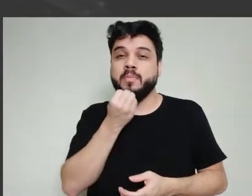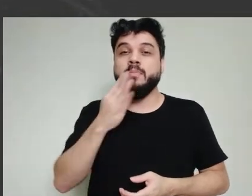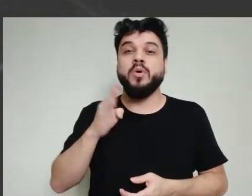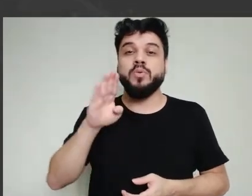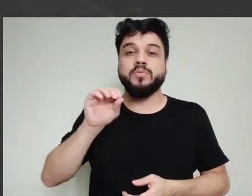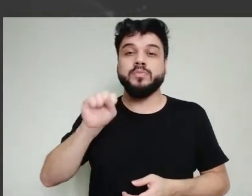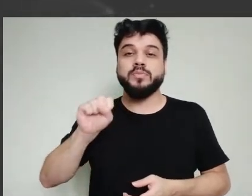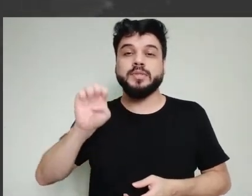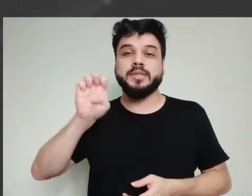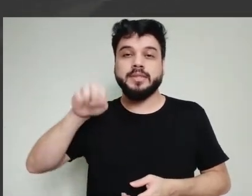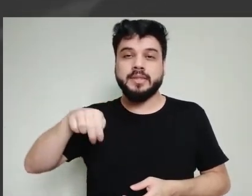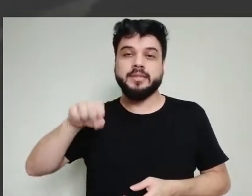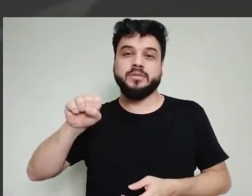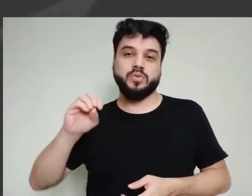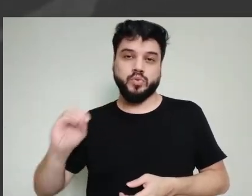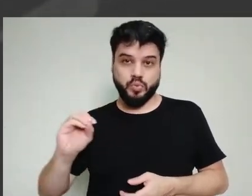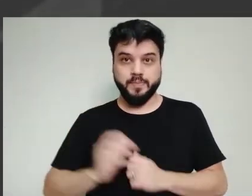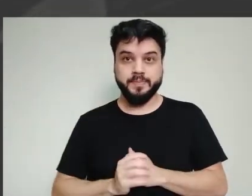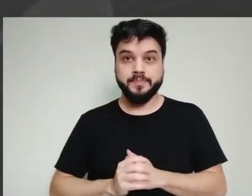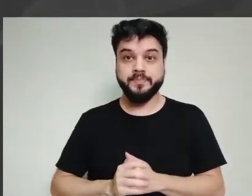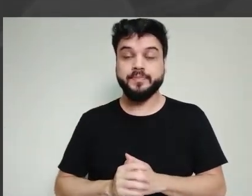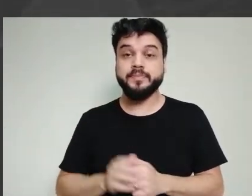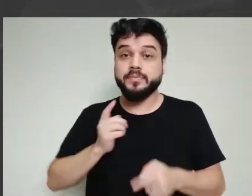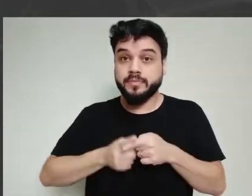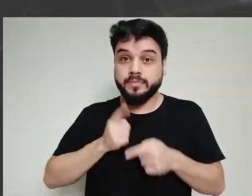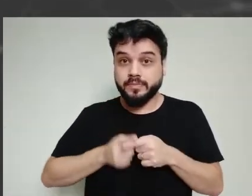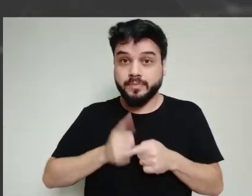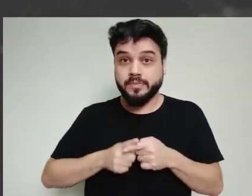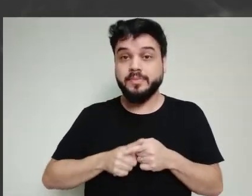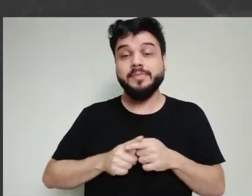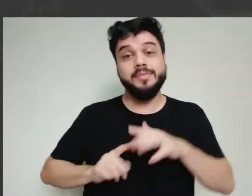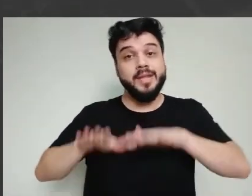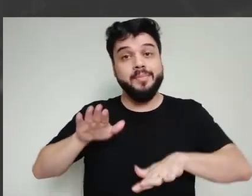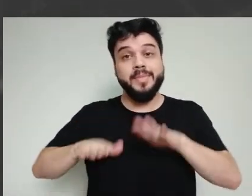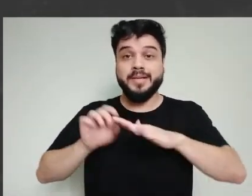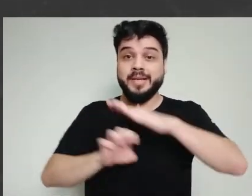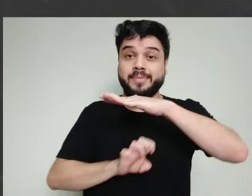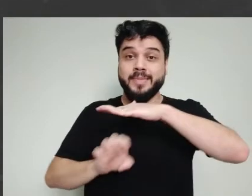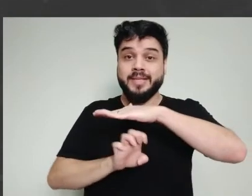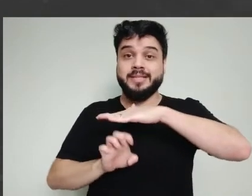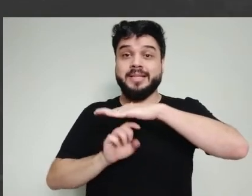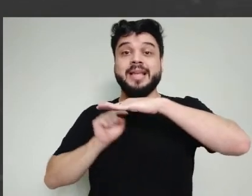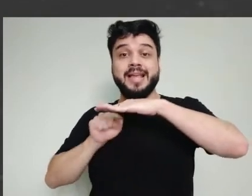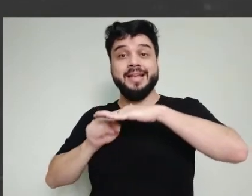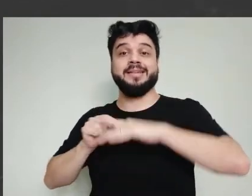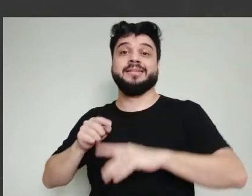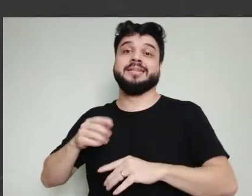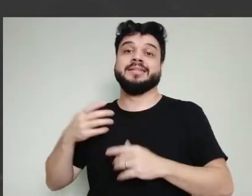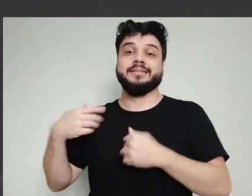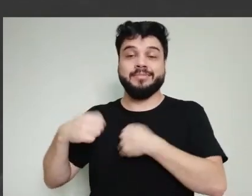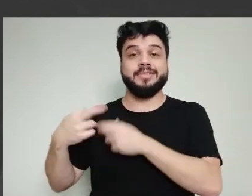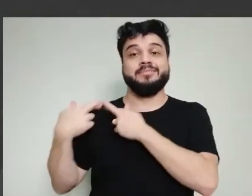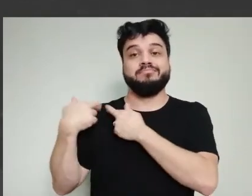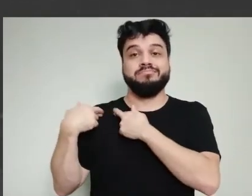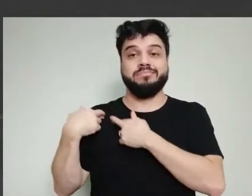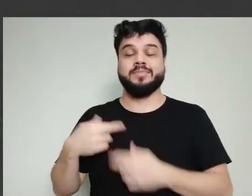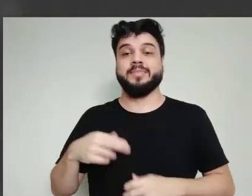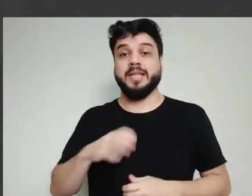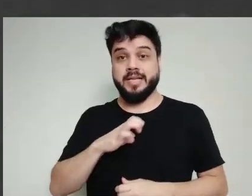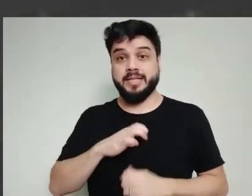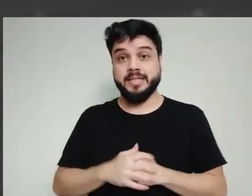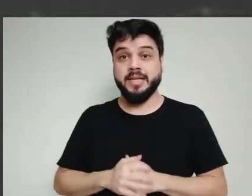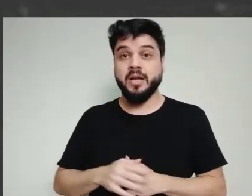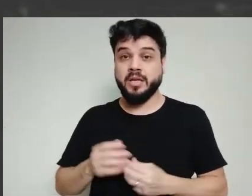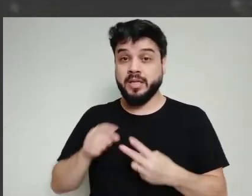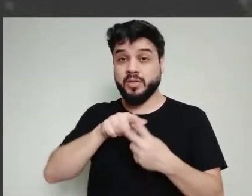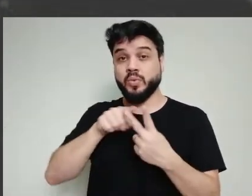a corrida de produção. Hoje em dia a gente tem duas, a gente tem a Moderna nos Estados Unidos que recebeu muito recurso